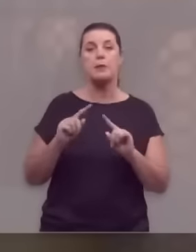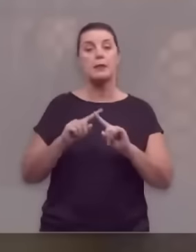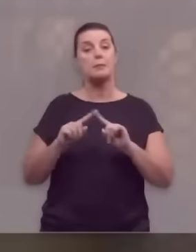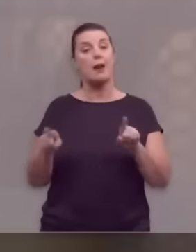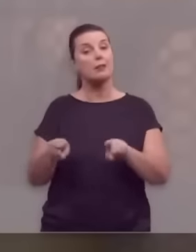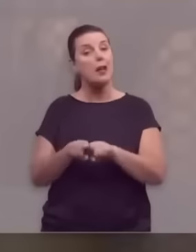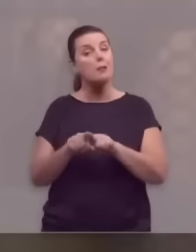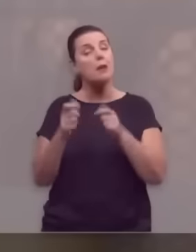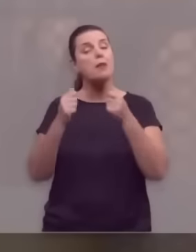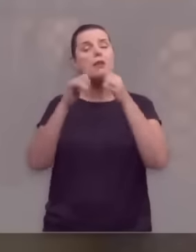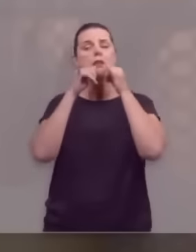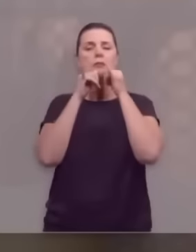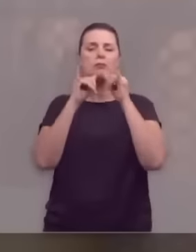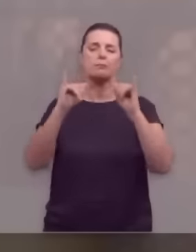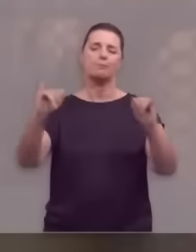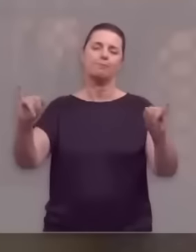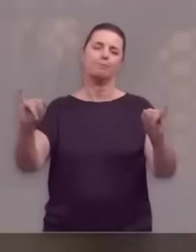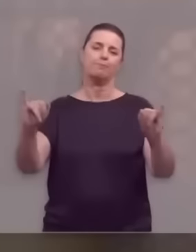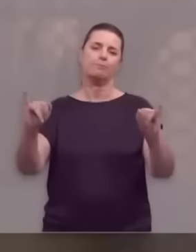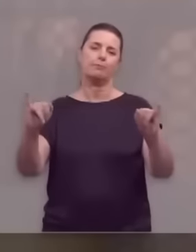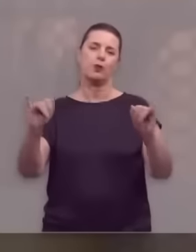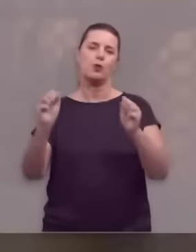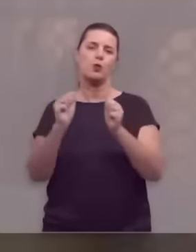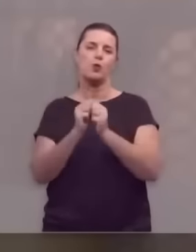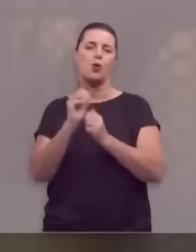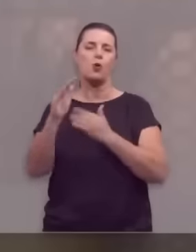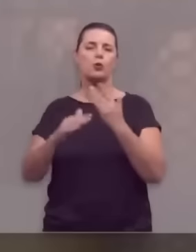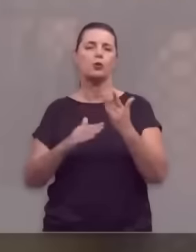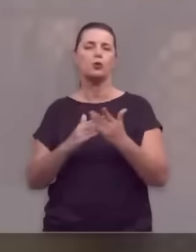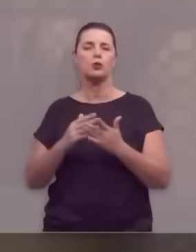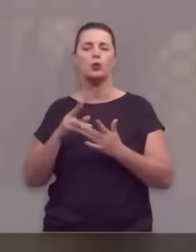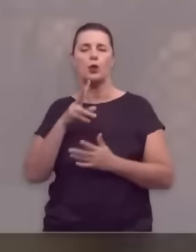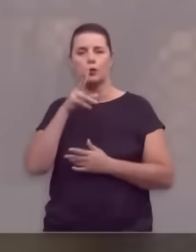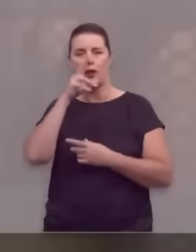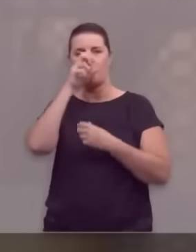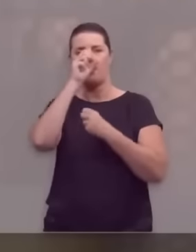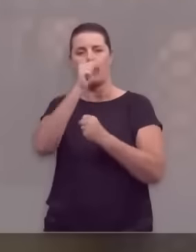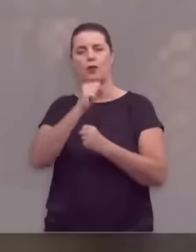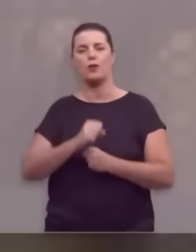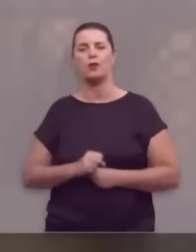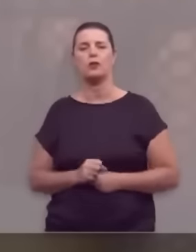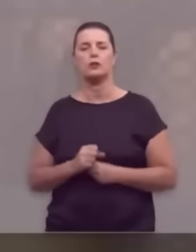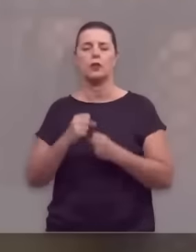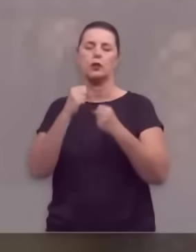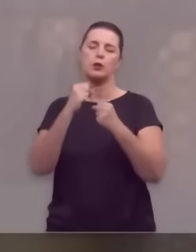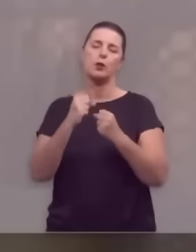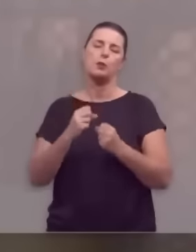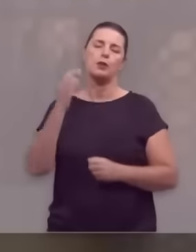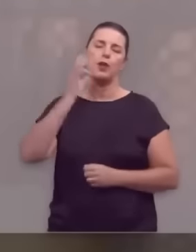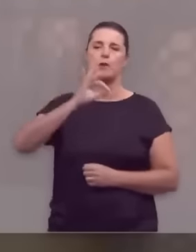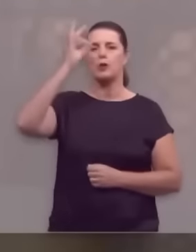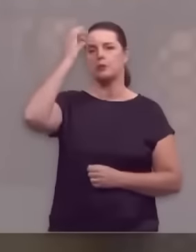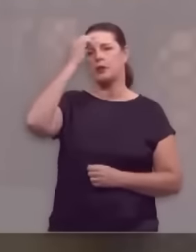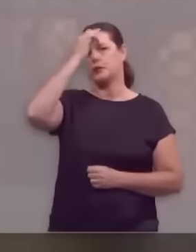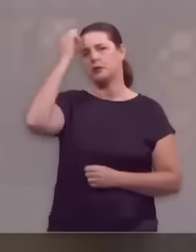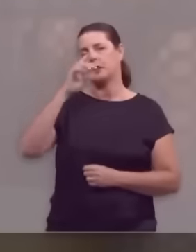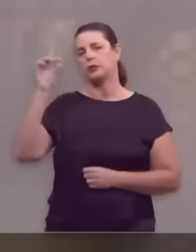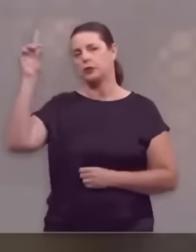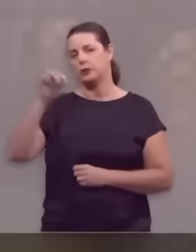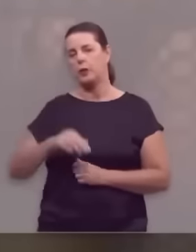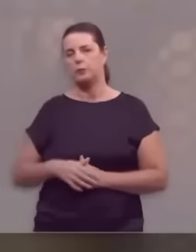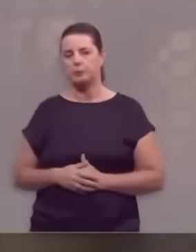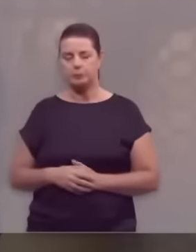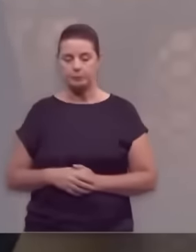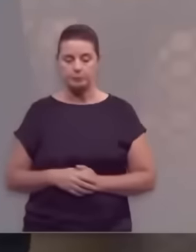incontaminado, mas precisa ser anunciado e proclamado com toda a veemência, com toda a eloquência, na força e no poder do Espírito Santo de